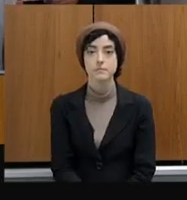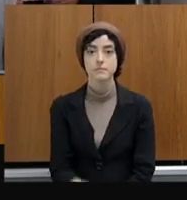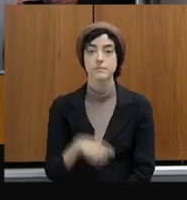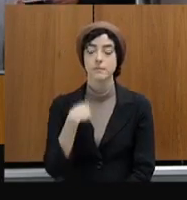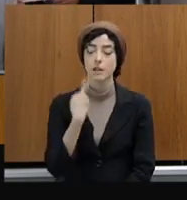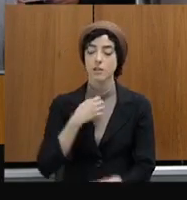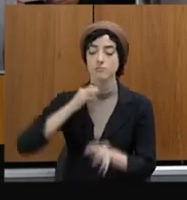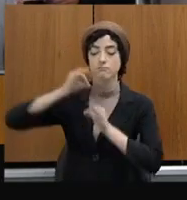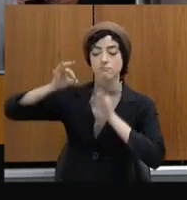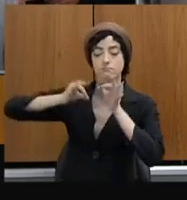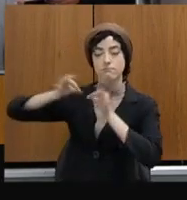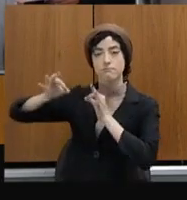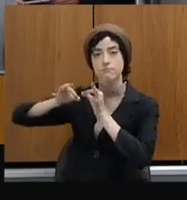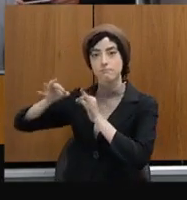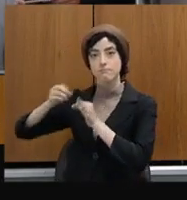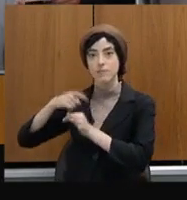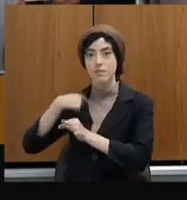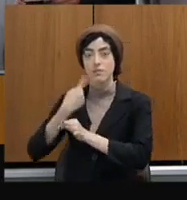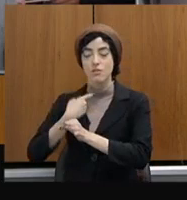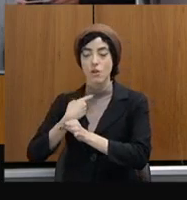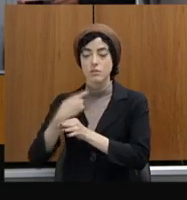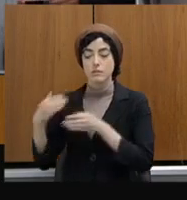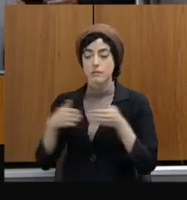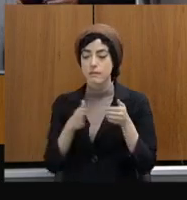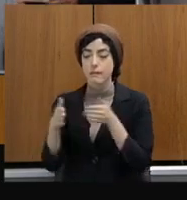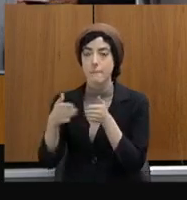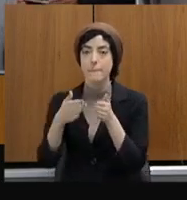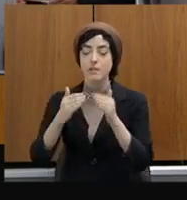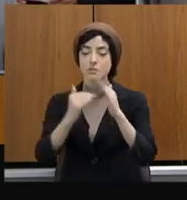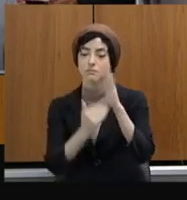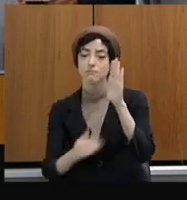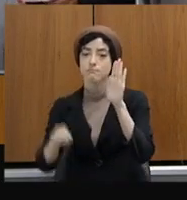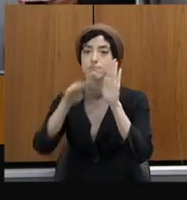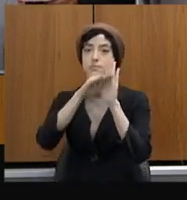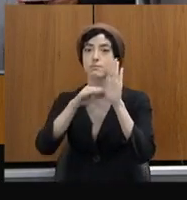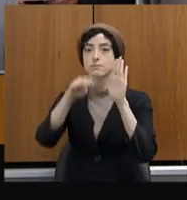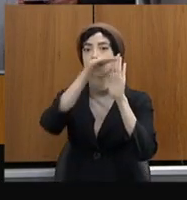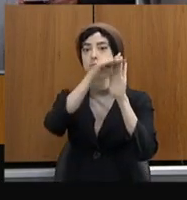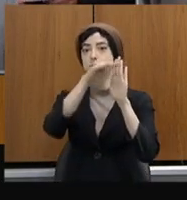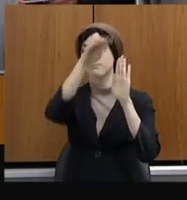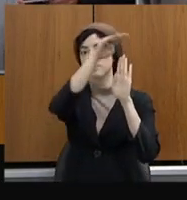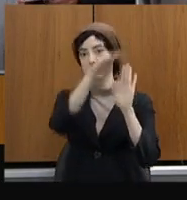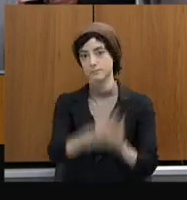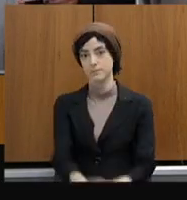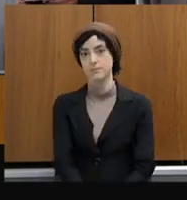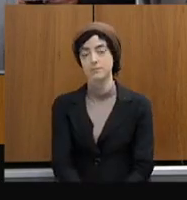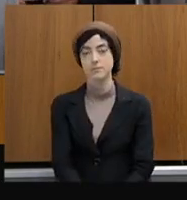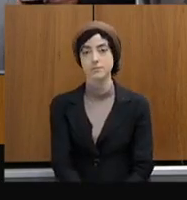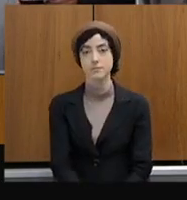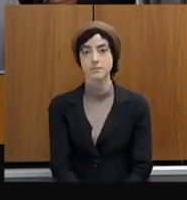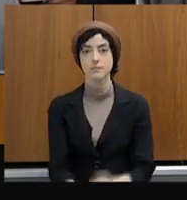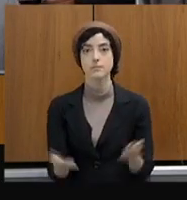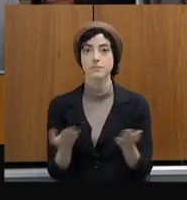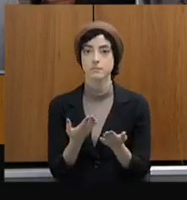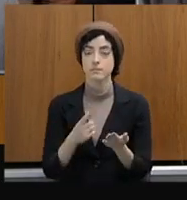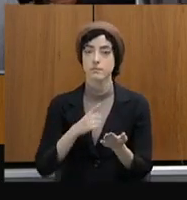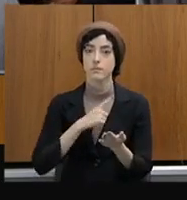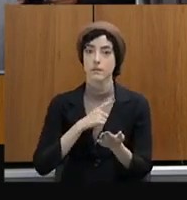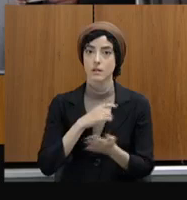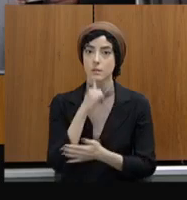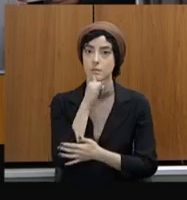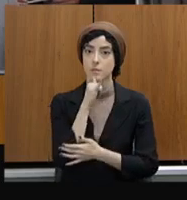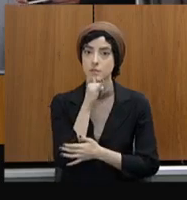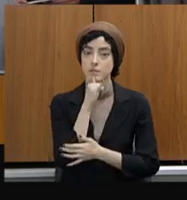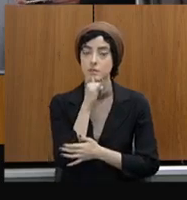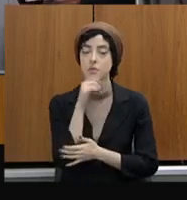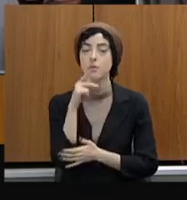Só se recorda muito bem disso em outros momentos que tivemos aqui. Neste momento, nós temos promoções do segundo semestre de